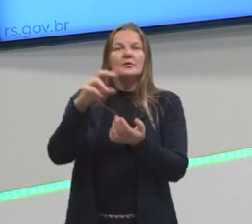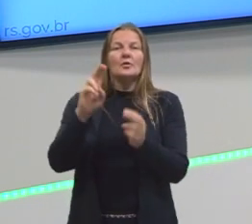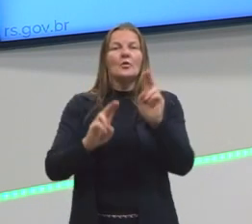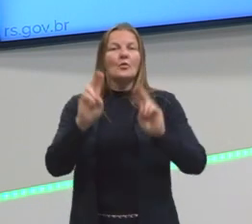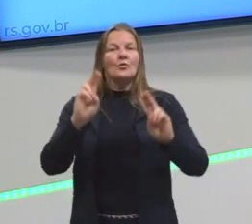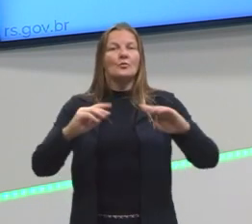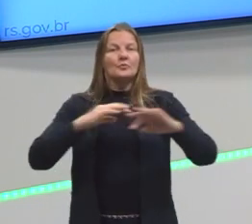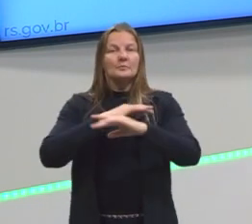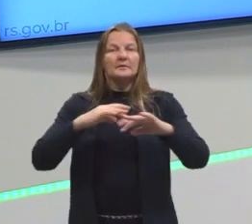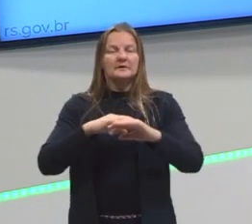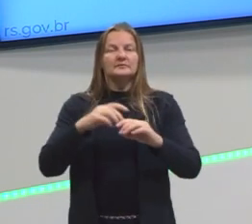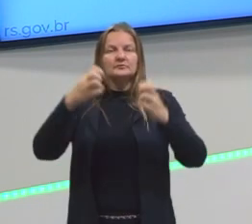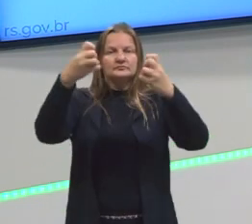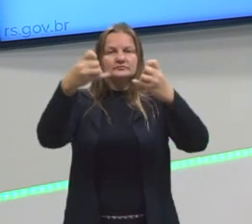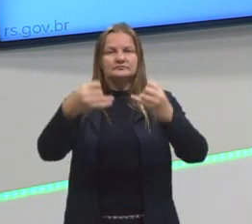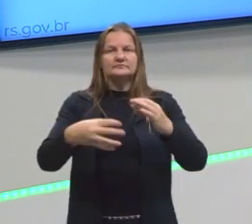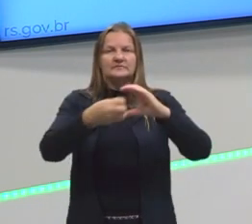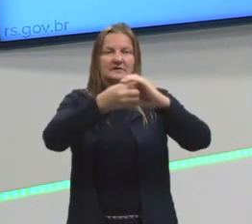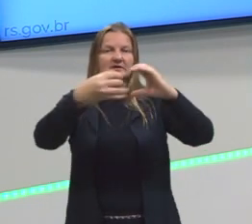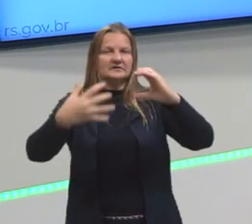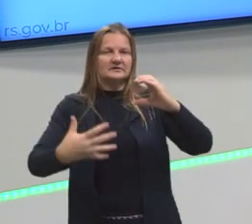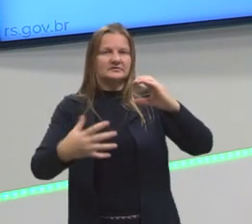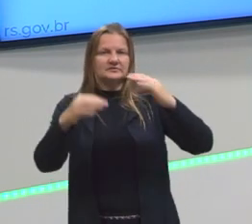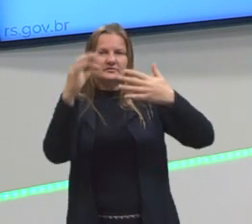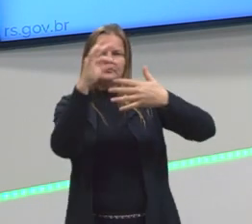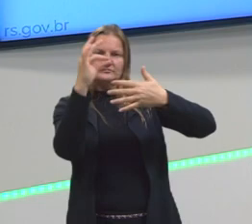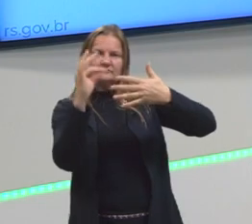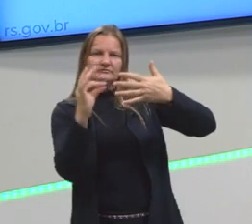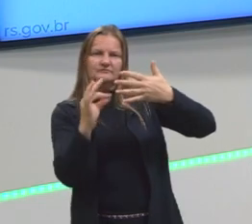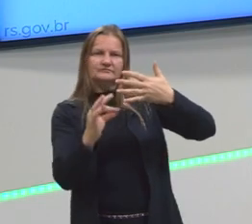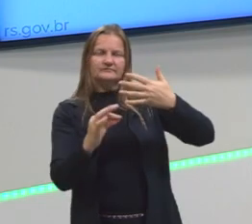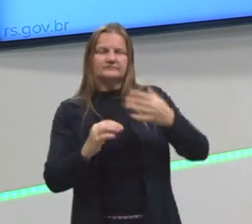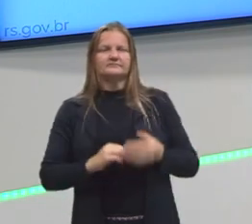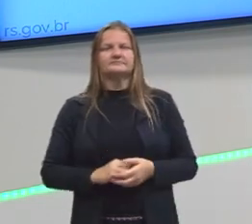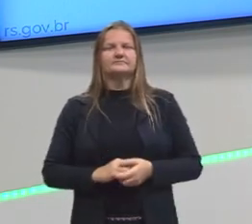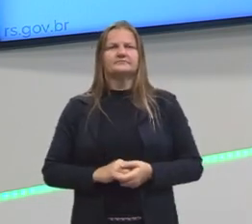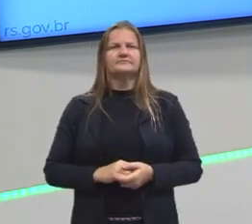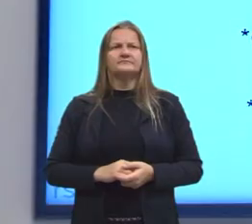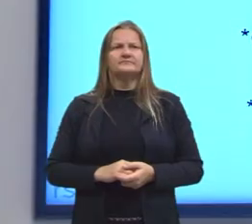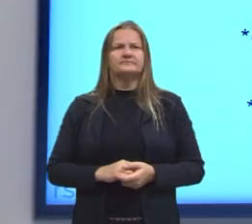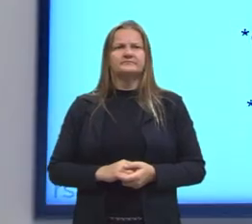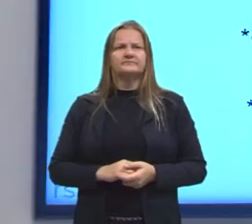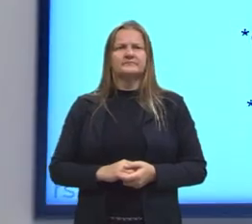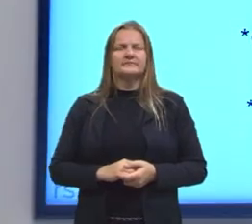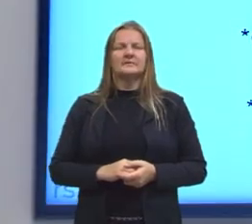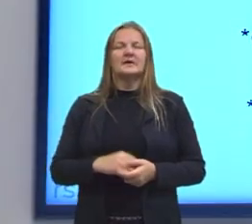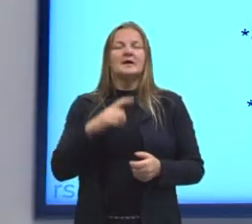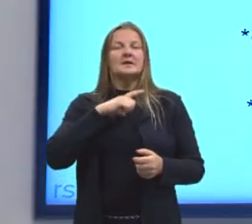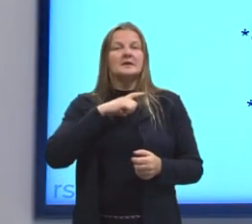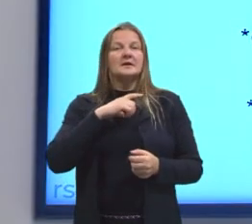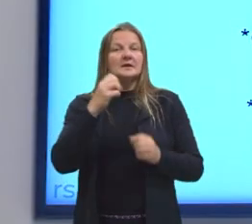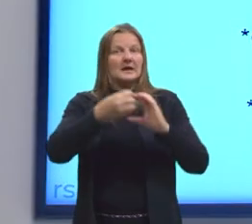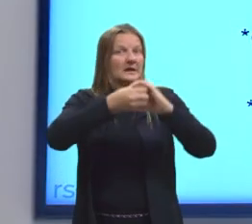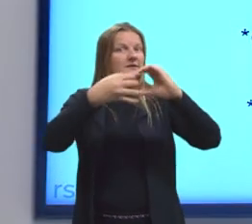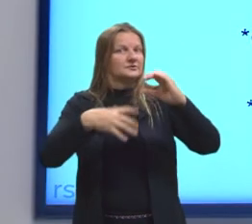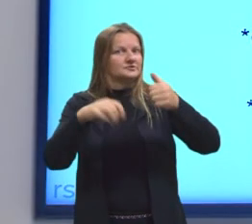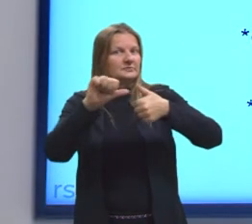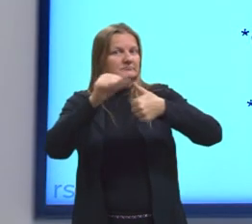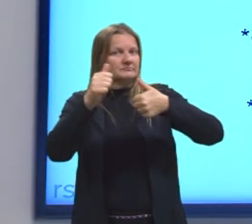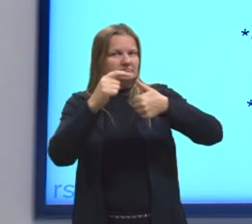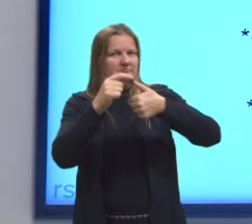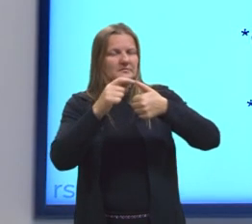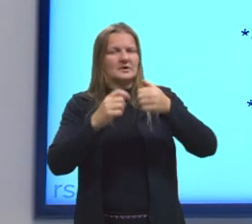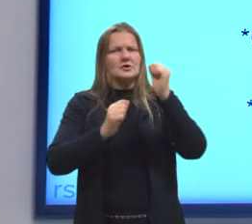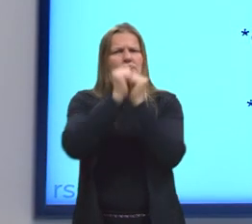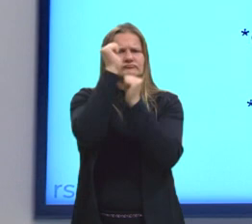empurrado, o que vai ativar? A industrialização, o